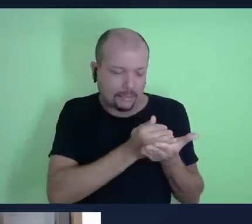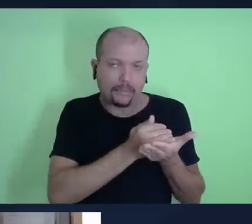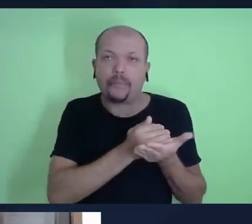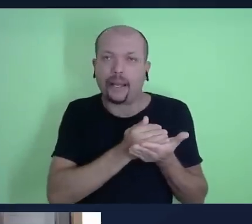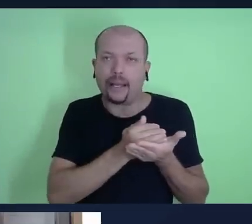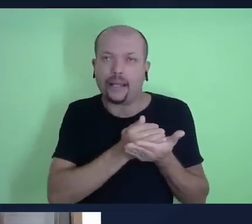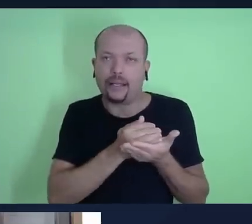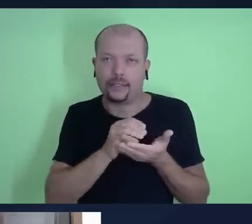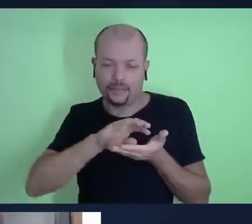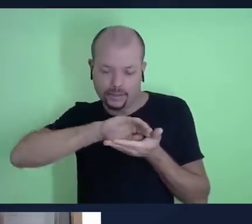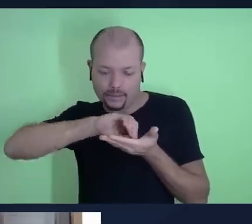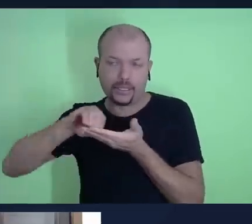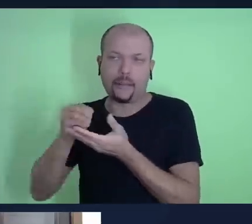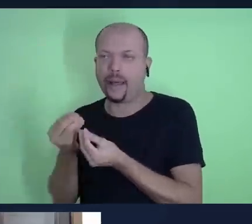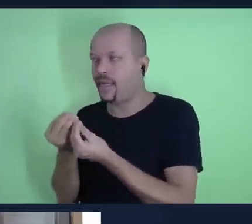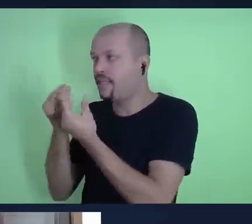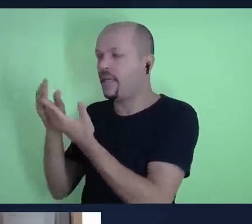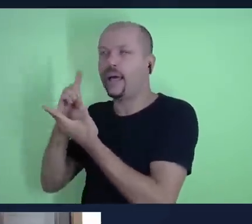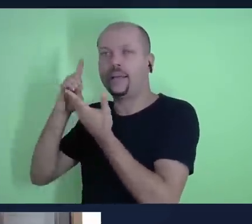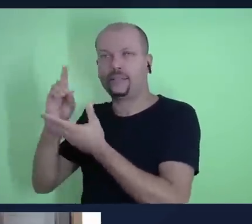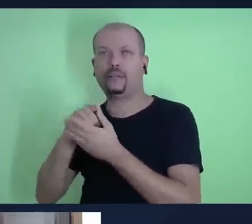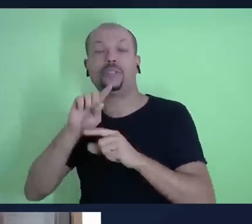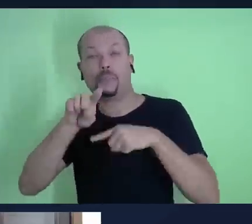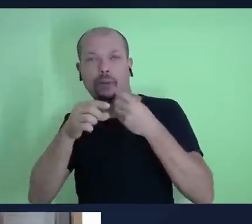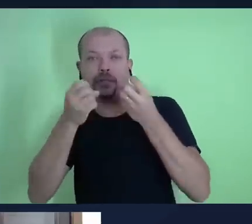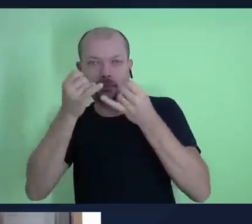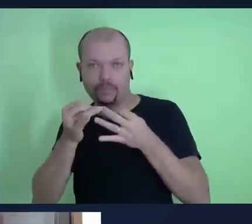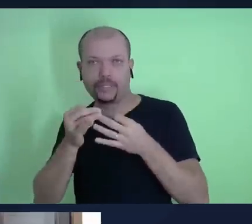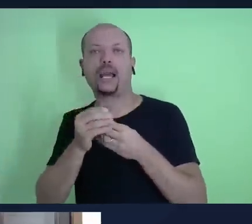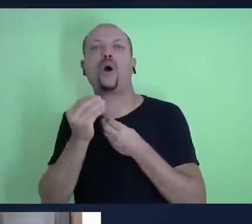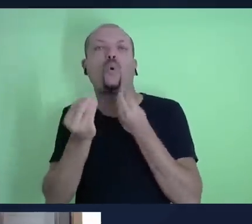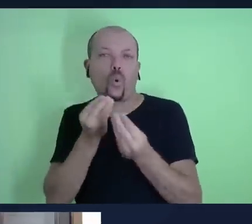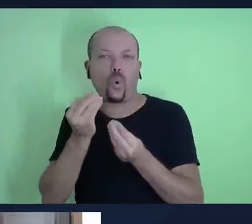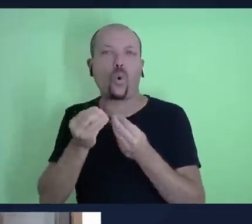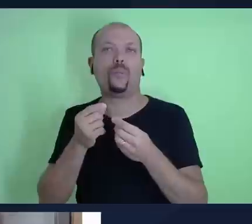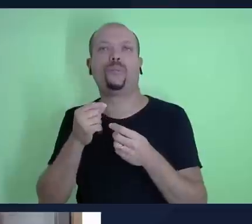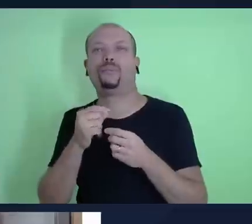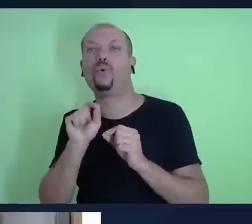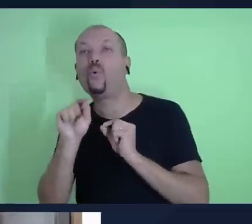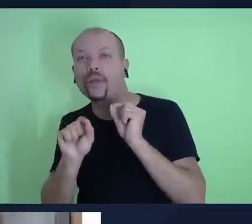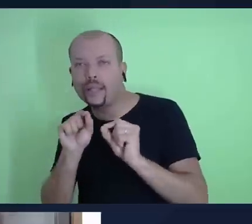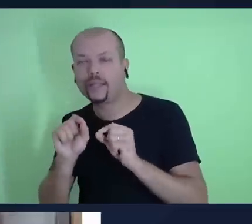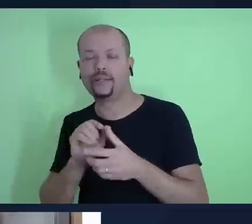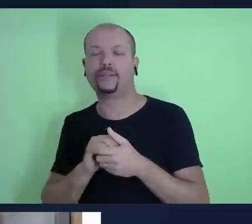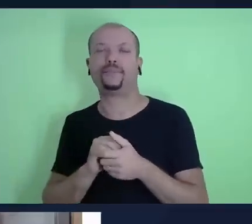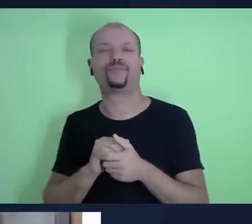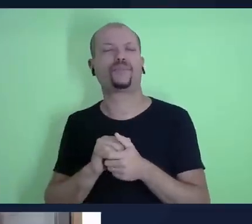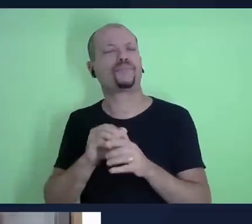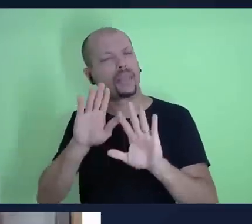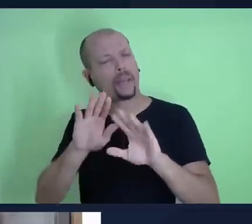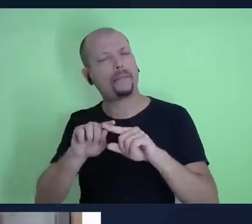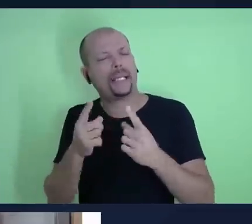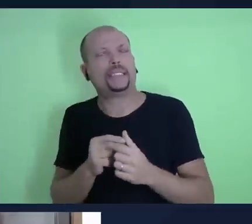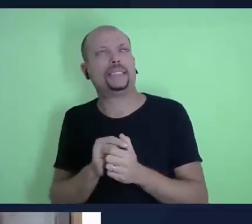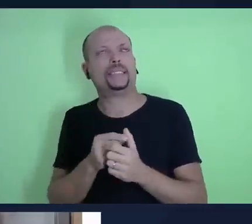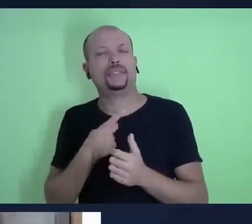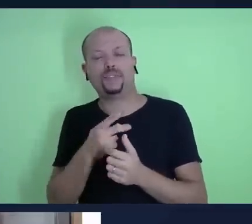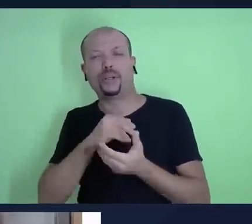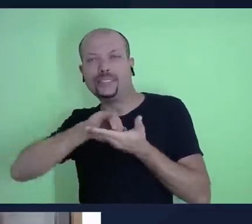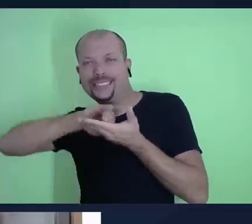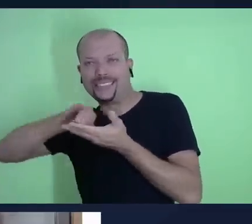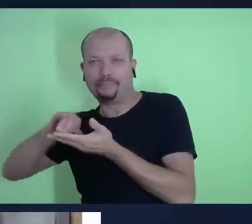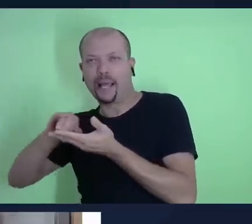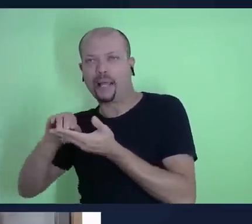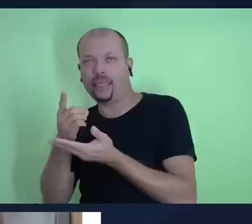falar melhor do quê, como. Mas, então, quer dizer que quando eu separo 10% que pertence a Deus,